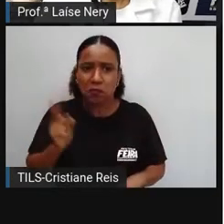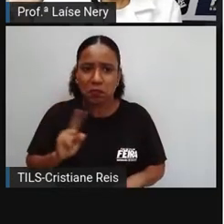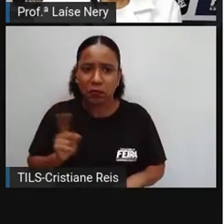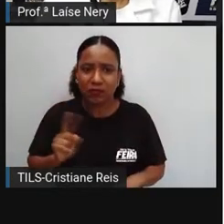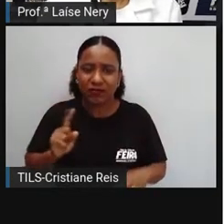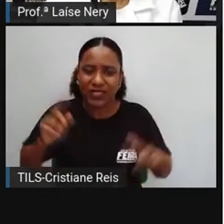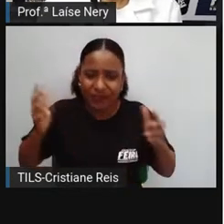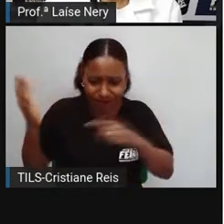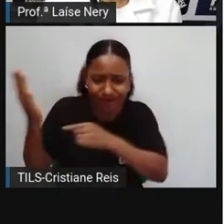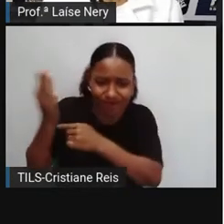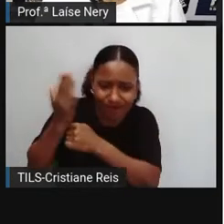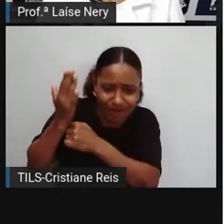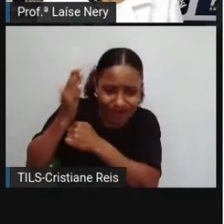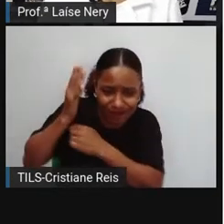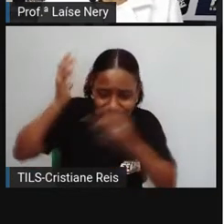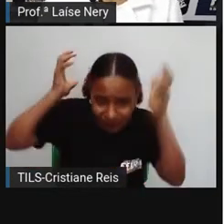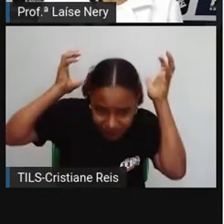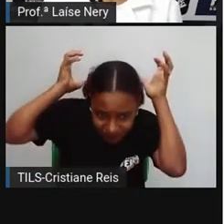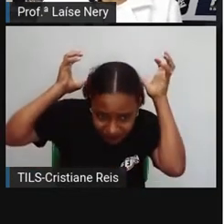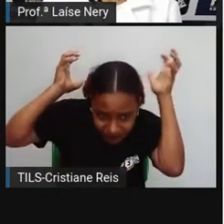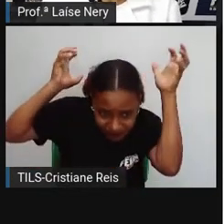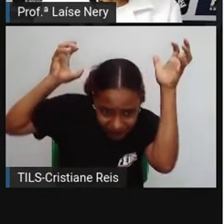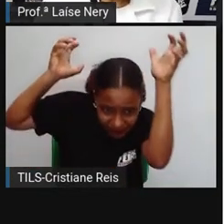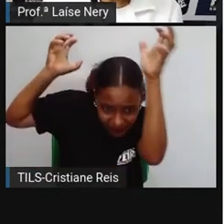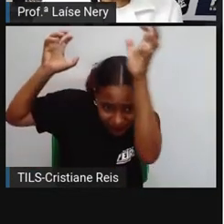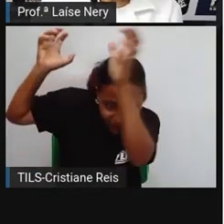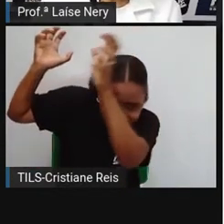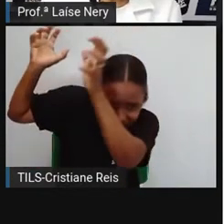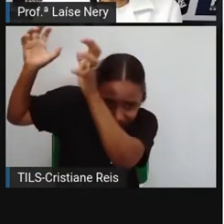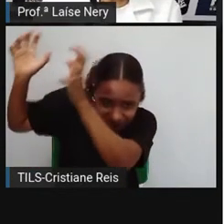fora a pedra e se sentiu muito melhor.